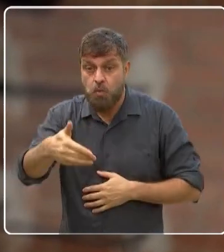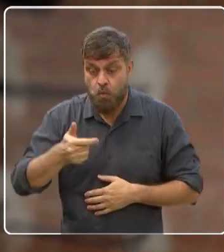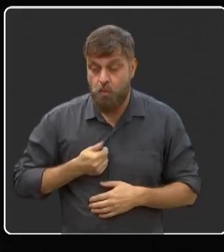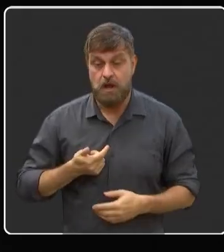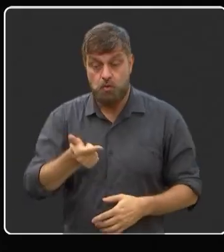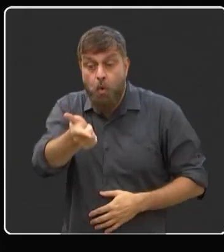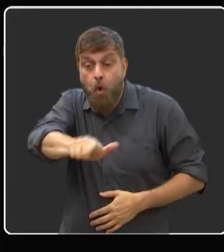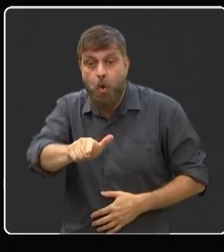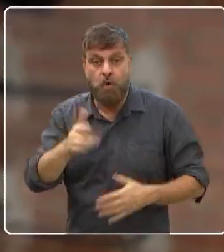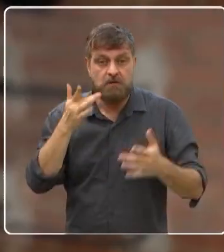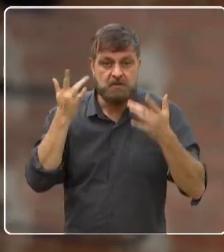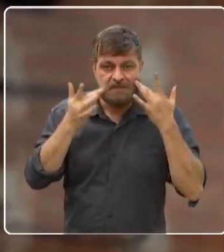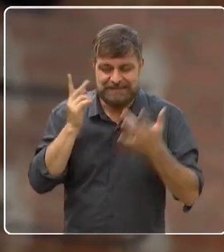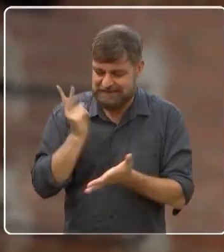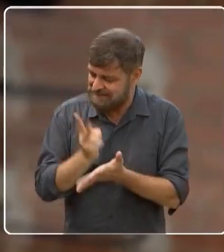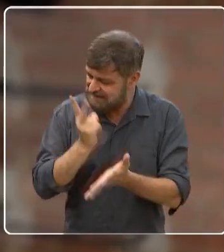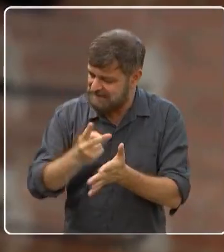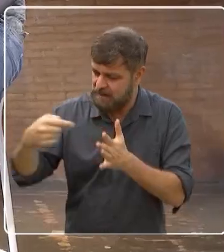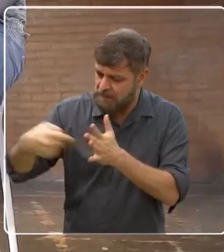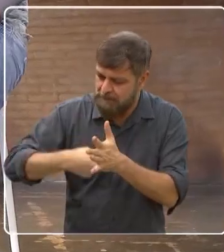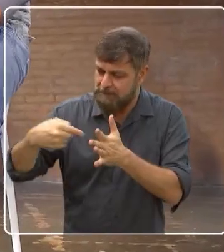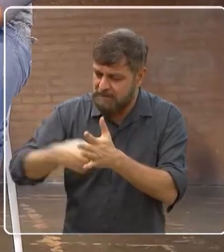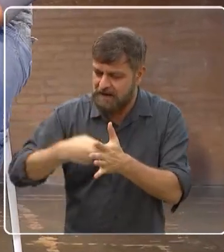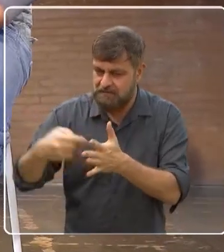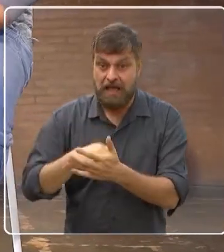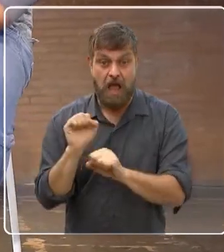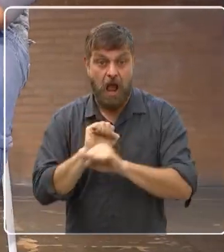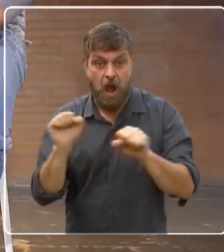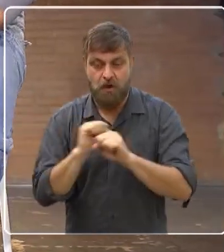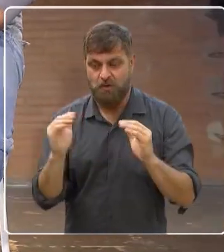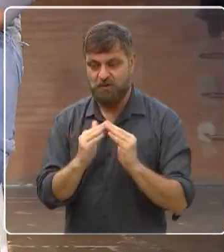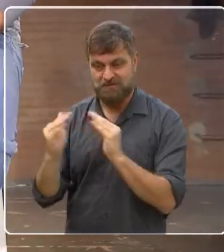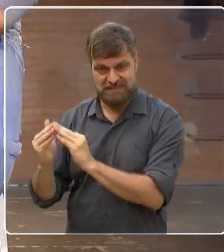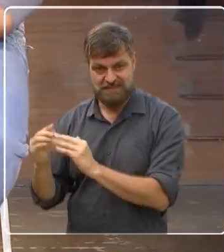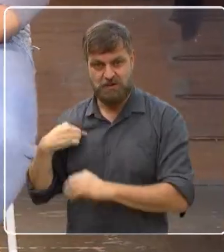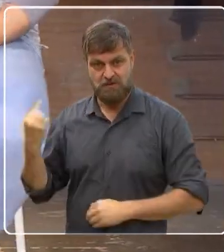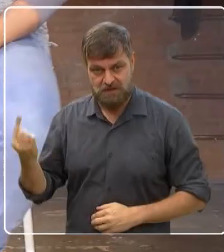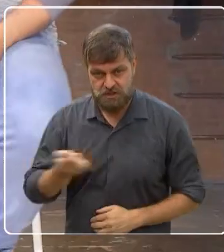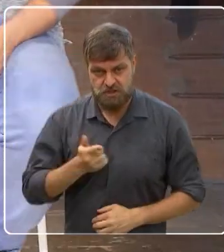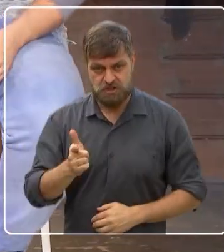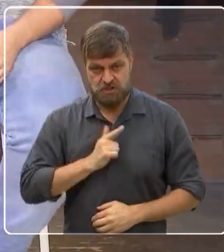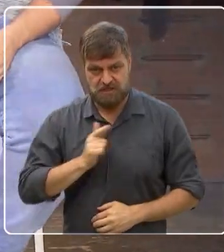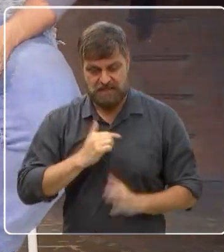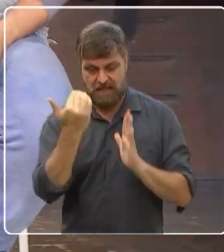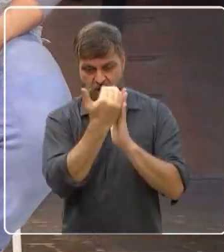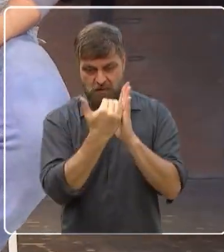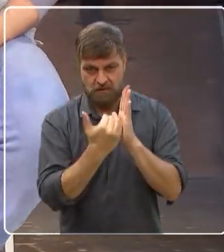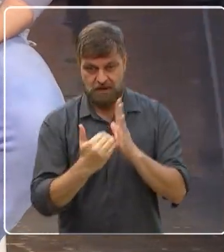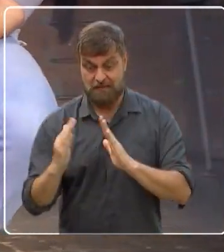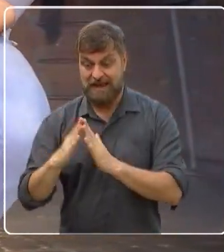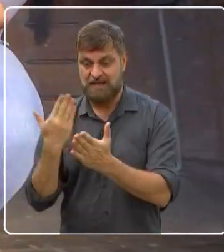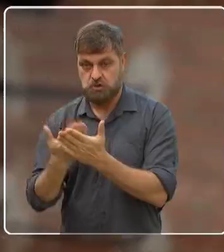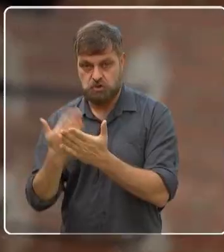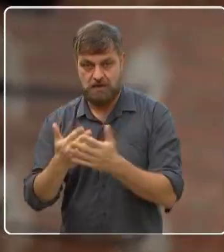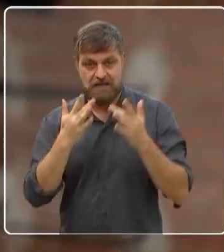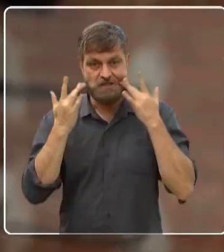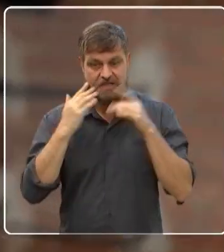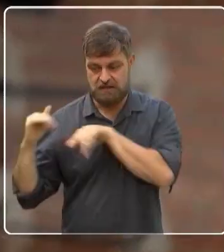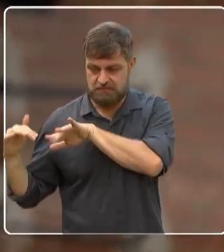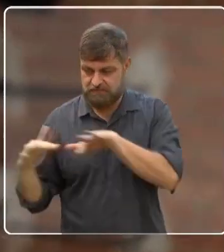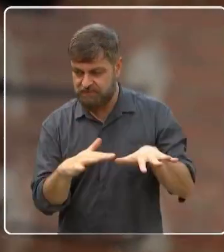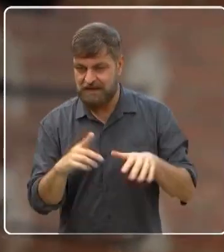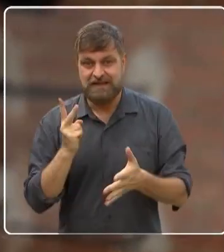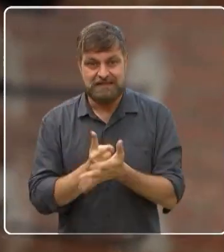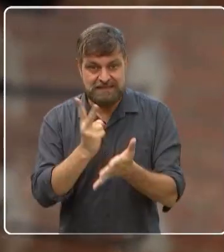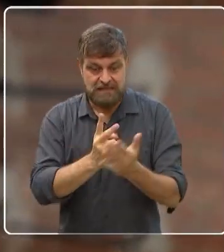peça. Sempre, sempre. Eles adoram. Os vizinhos mesmo, quando nós temos aqui esse programa Escola Vá ao Teatro, a gente está